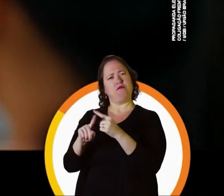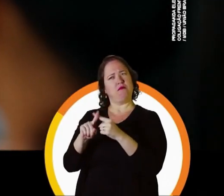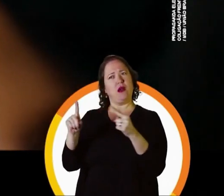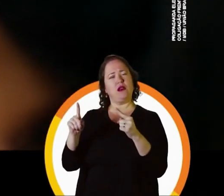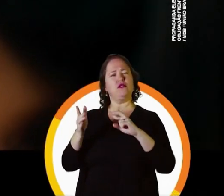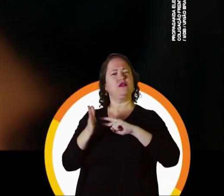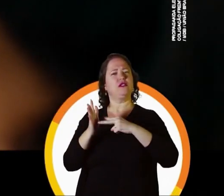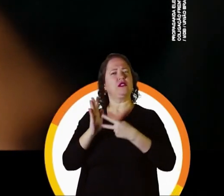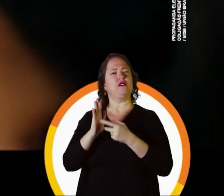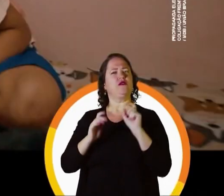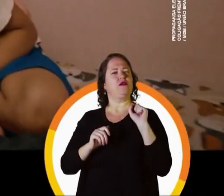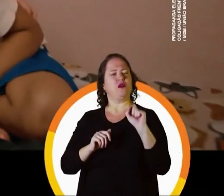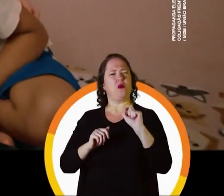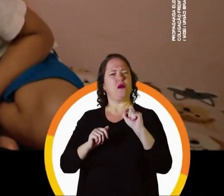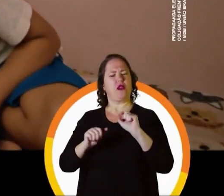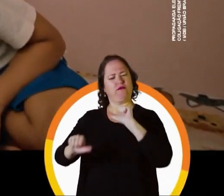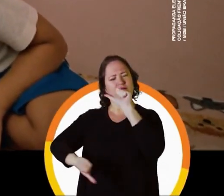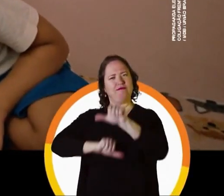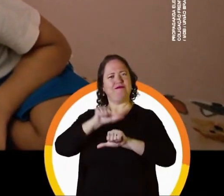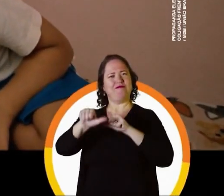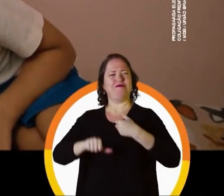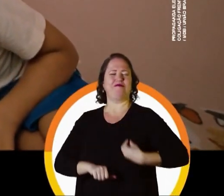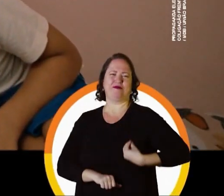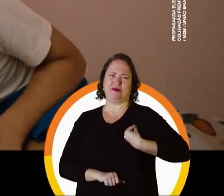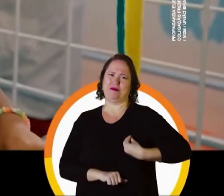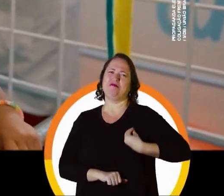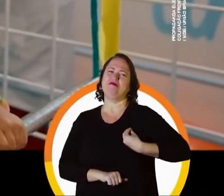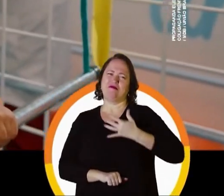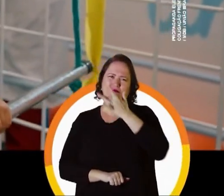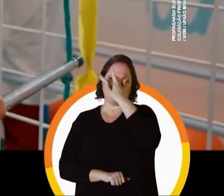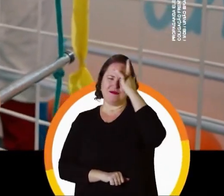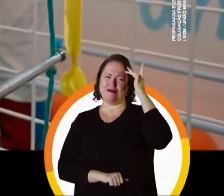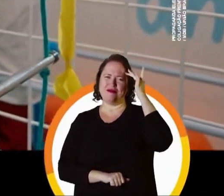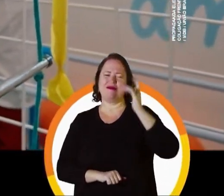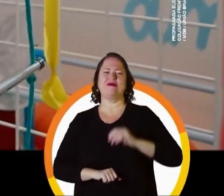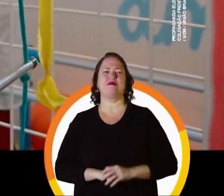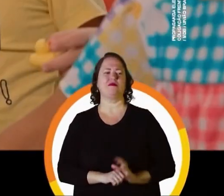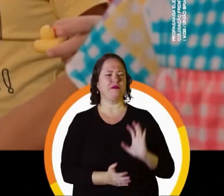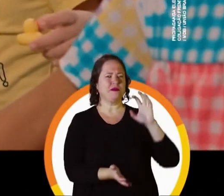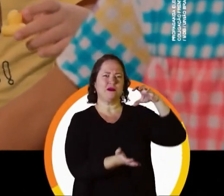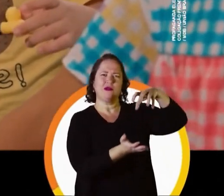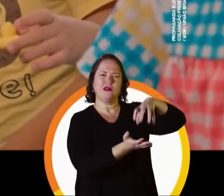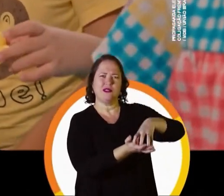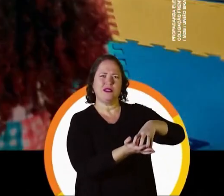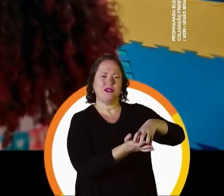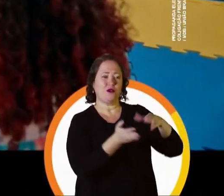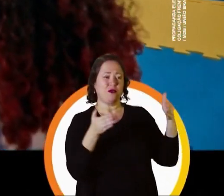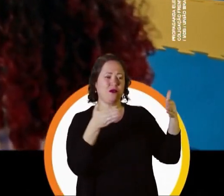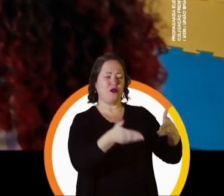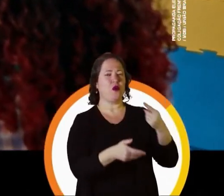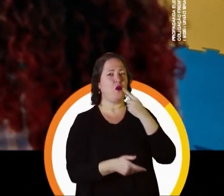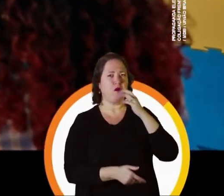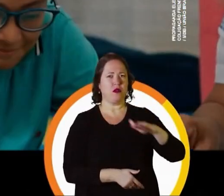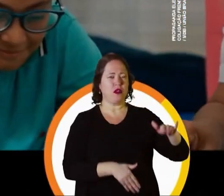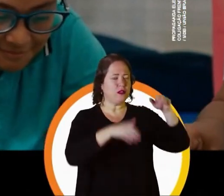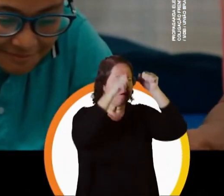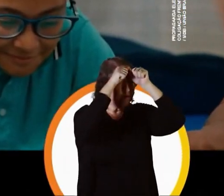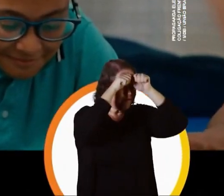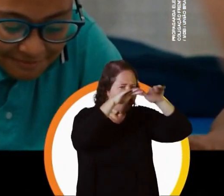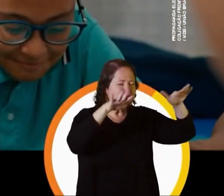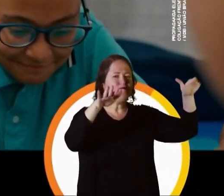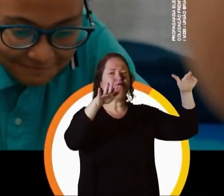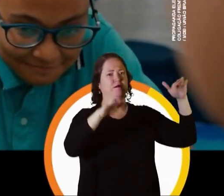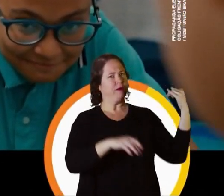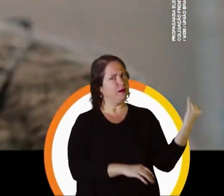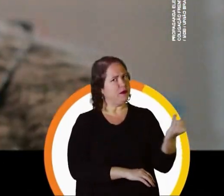mas o que ela faz é transformar a vida, né? Os Centros Especializados para Crianças com Espectro Autista são um